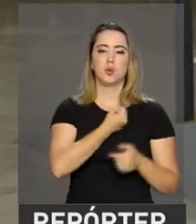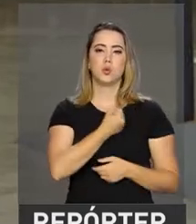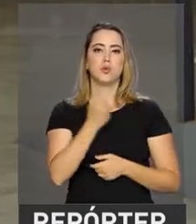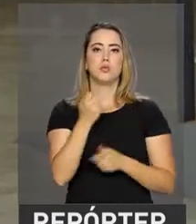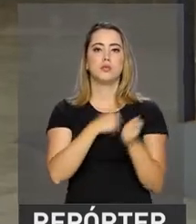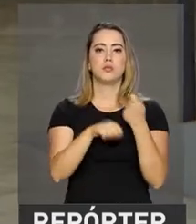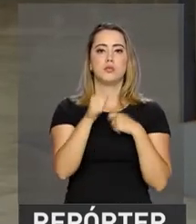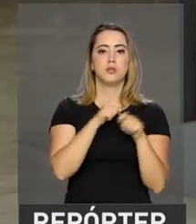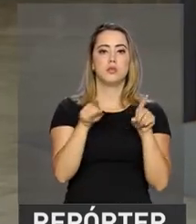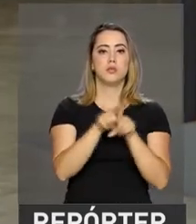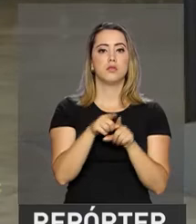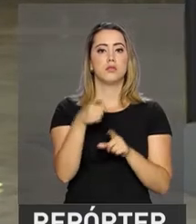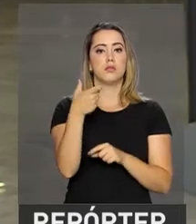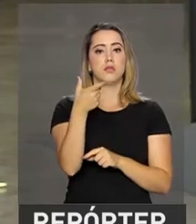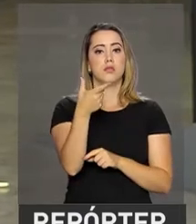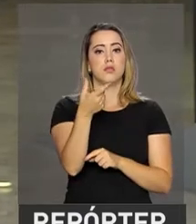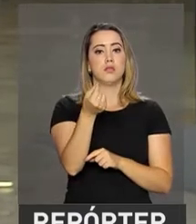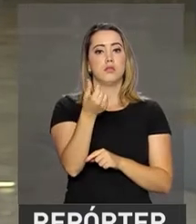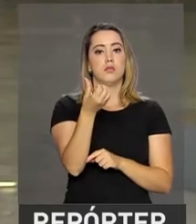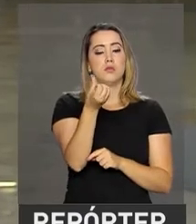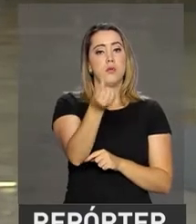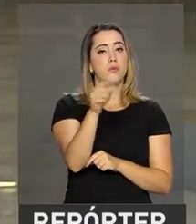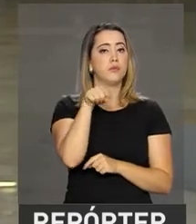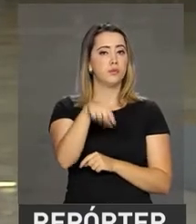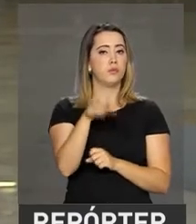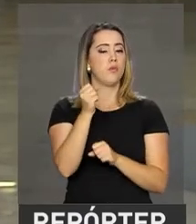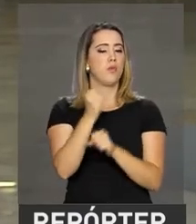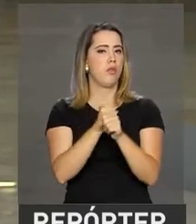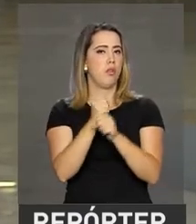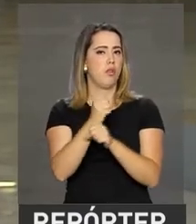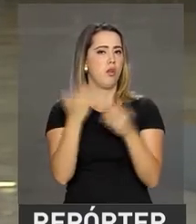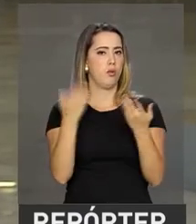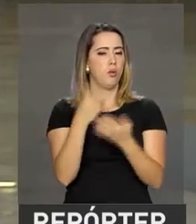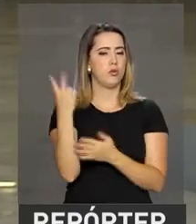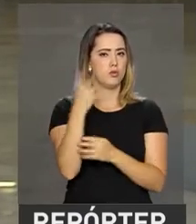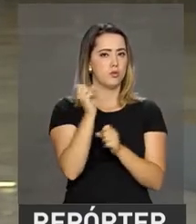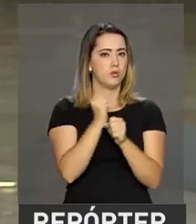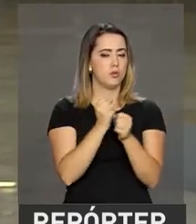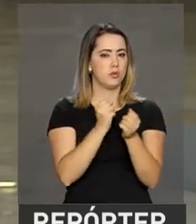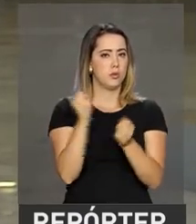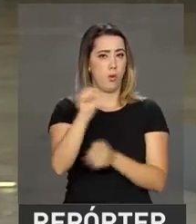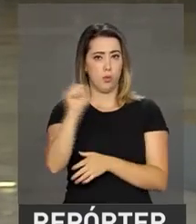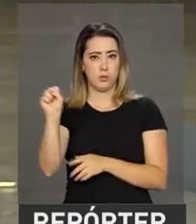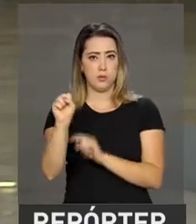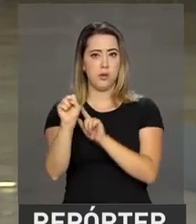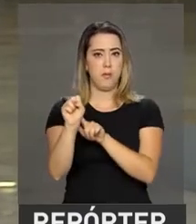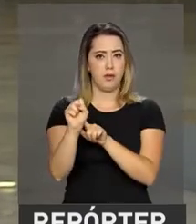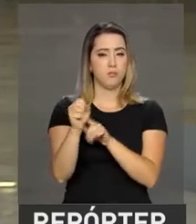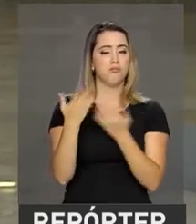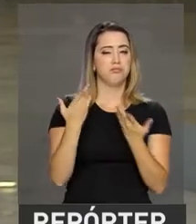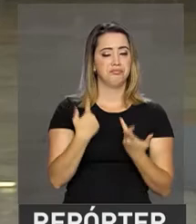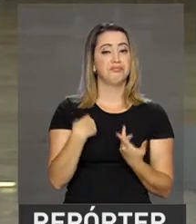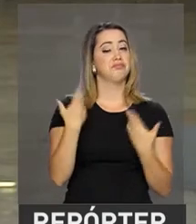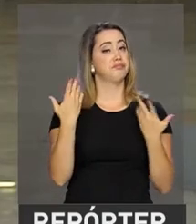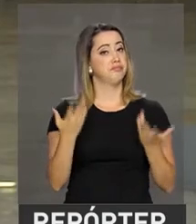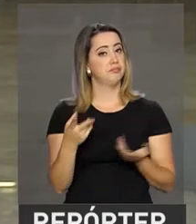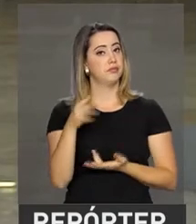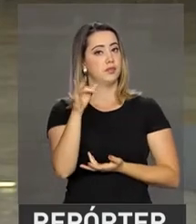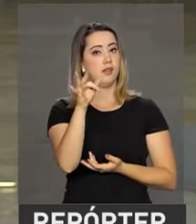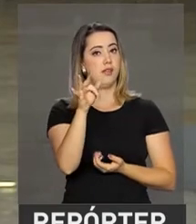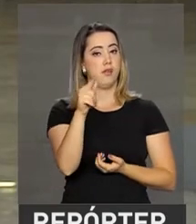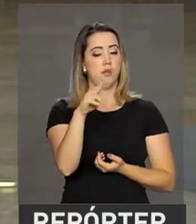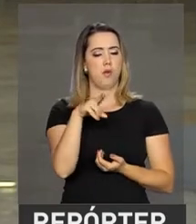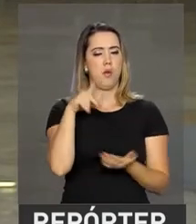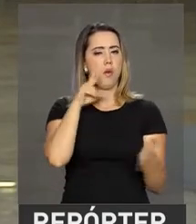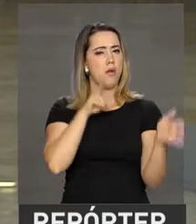brasileira em 2017 e do começo do segundo semestre. Para isso, a Fundação Getúlio Vargas concentrou